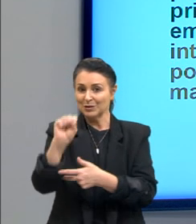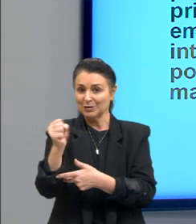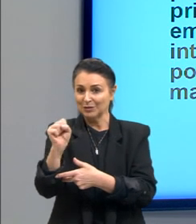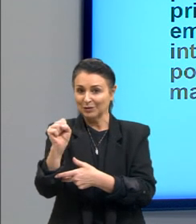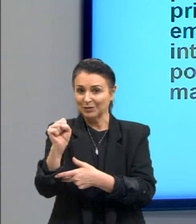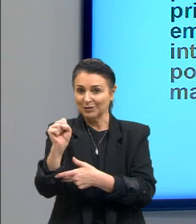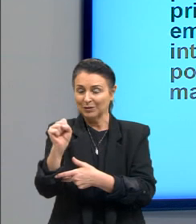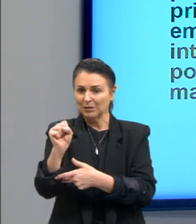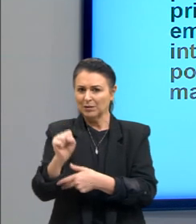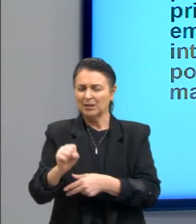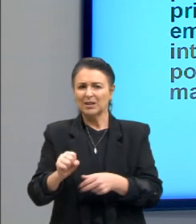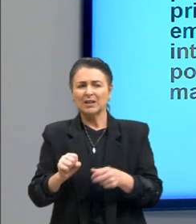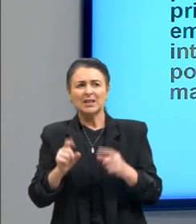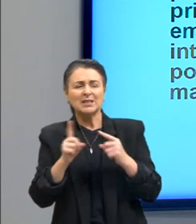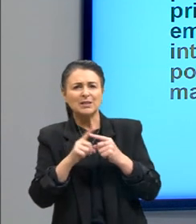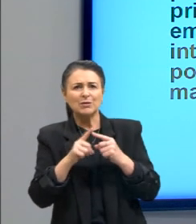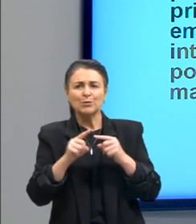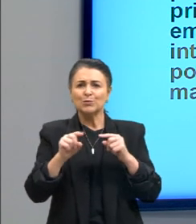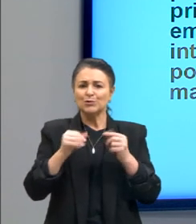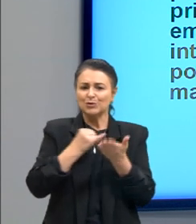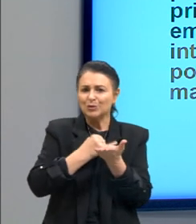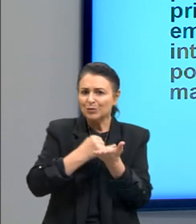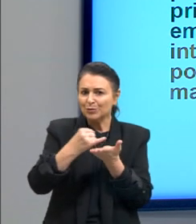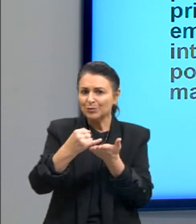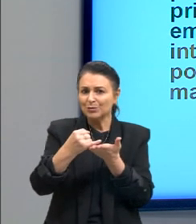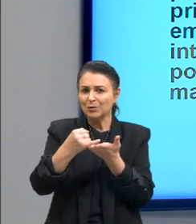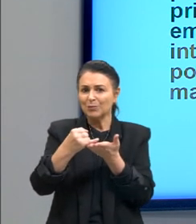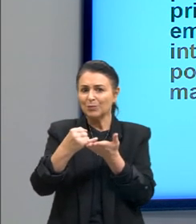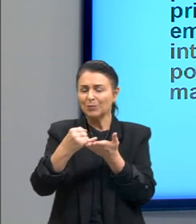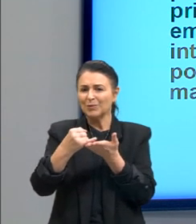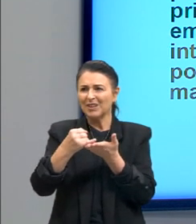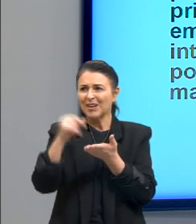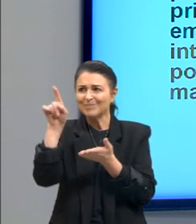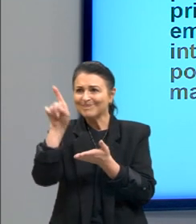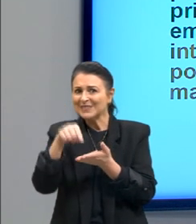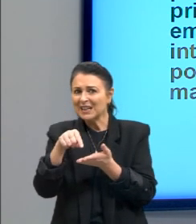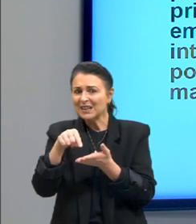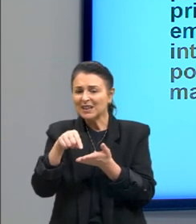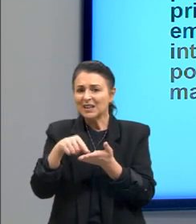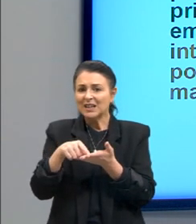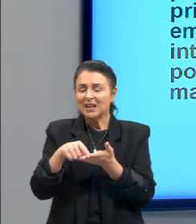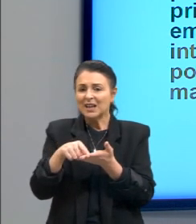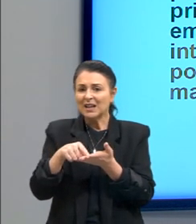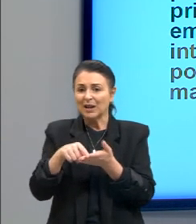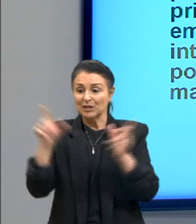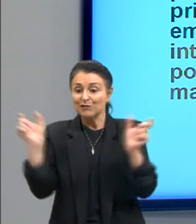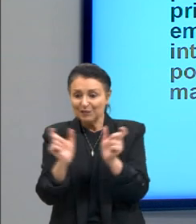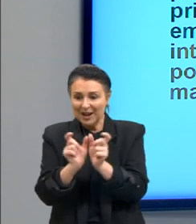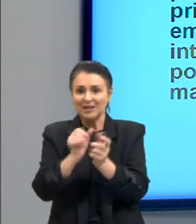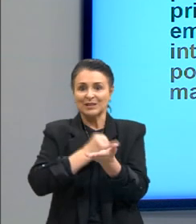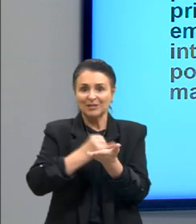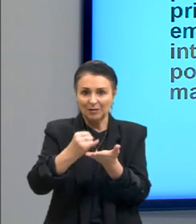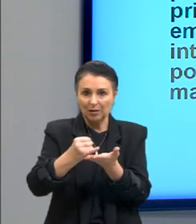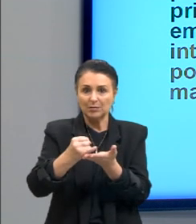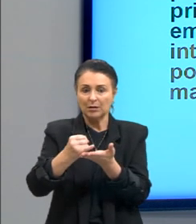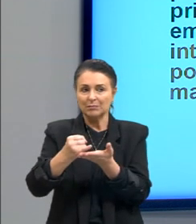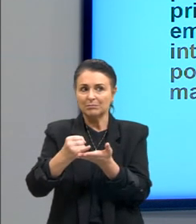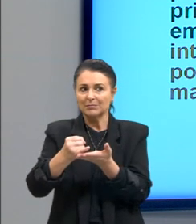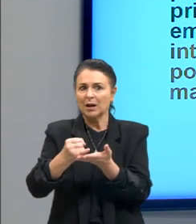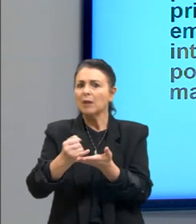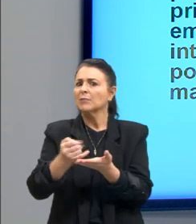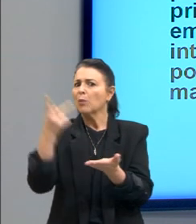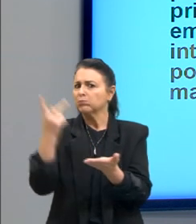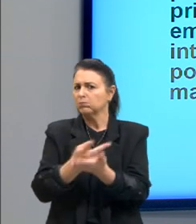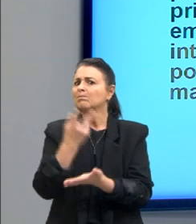tipo de introdução ele é de frase introdutória é bem recorrente a gente usa